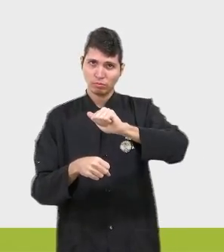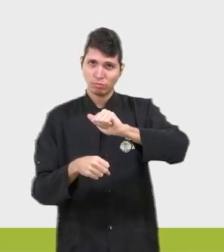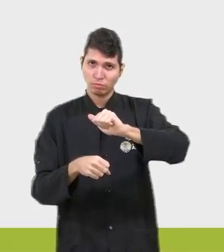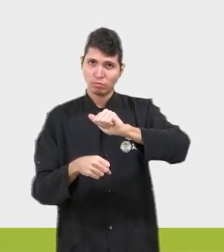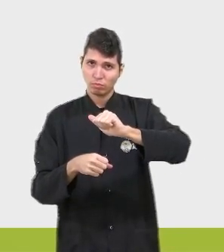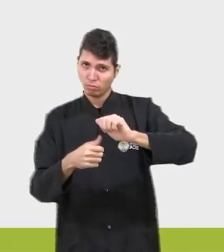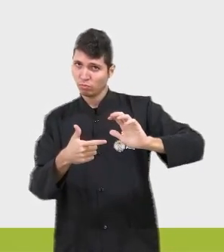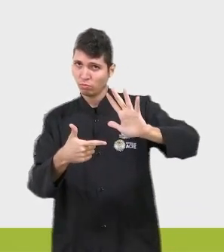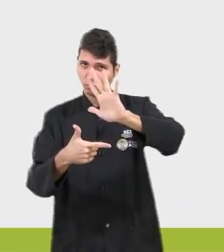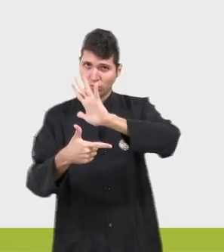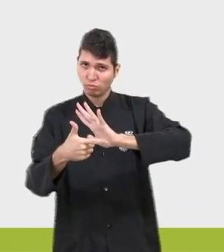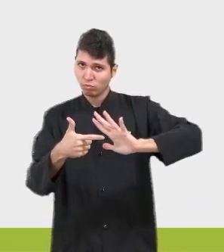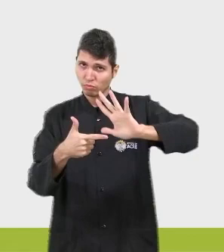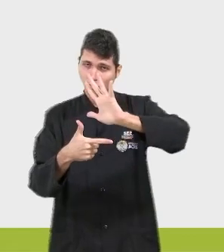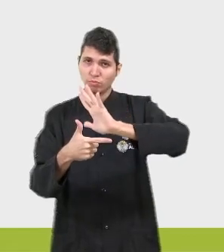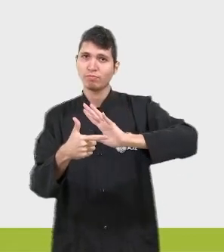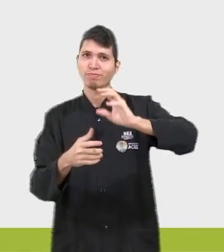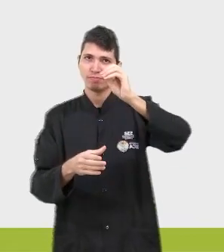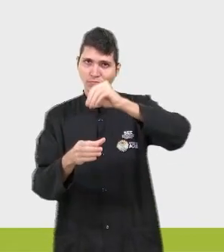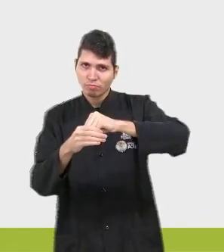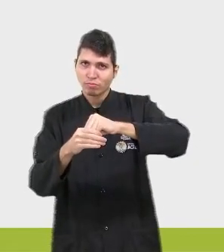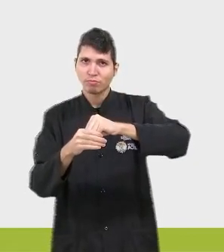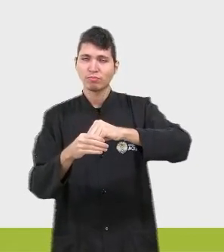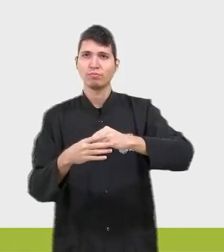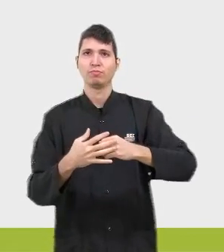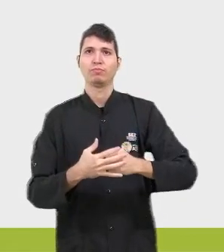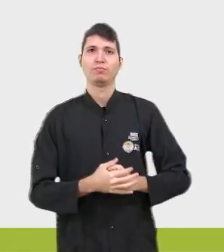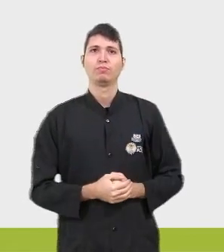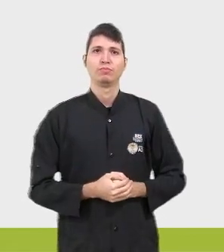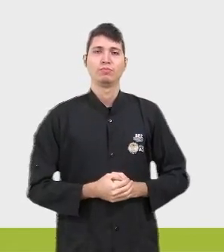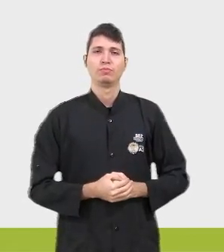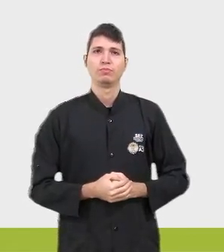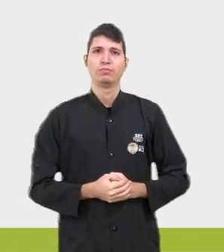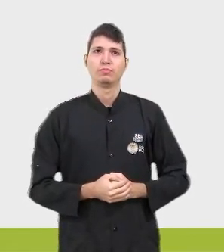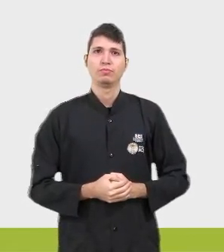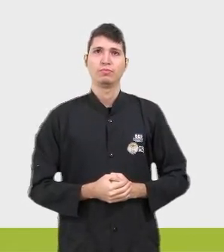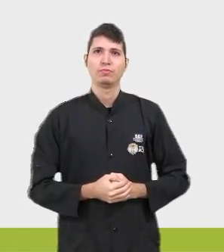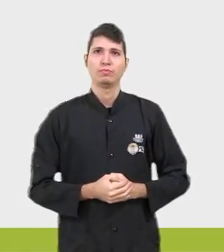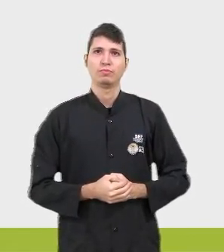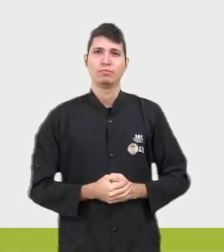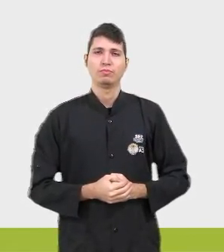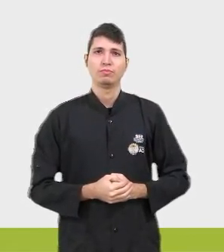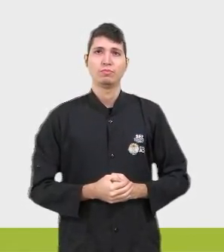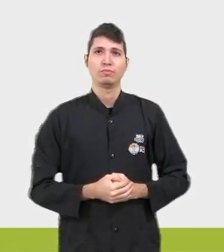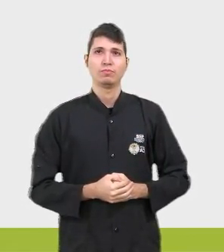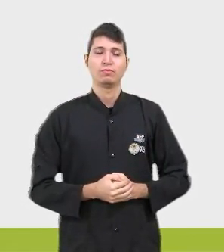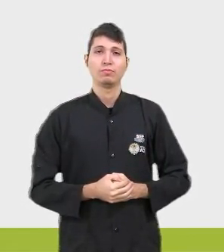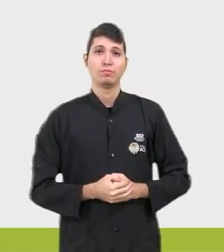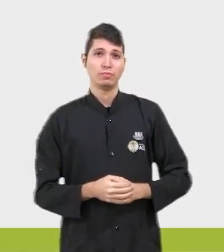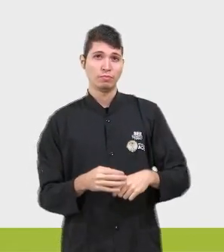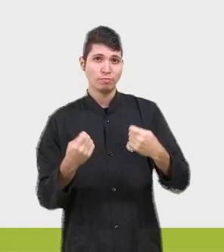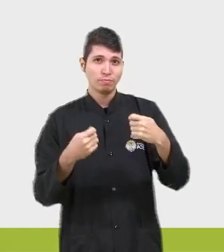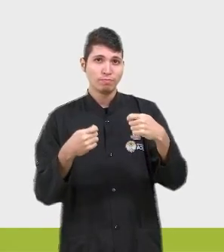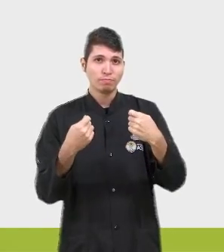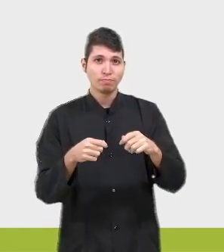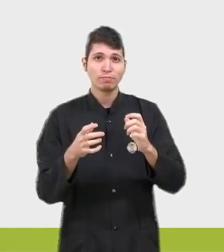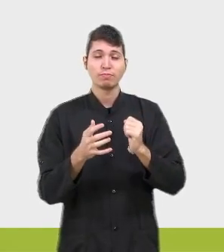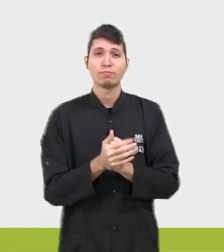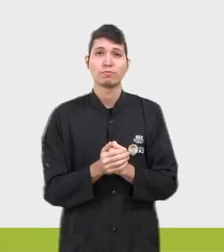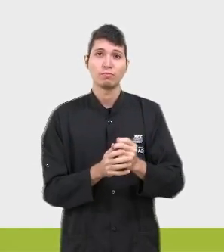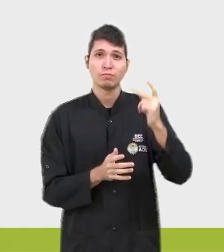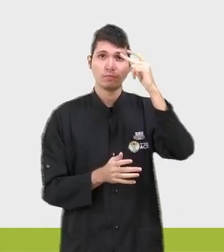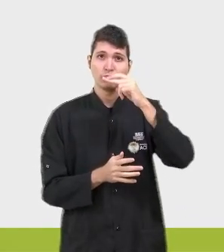Ok. Olha só. Antes de apresentar as fórmulas das áreas das figuras planas, devemos atentar para cada uma delas. Primeiro,